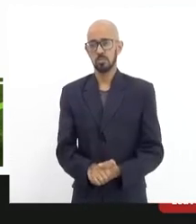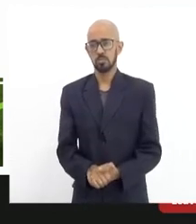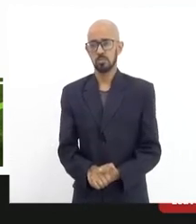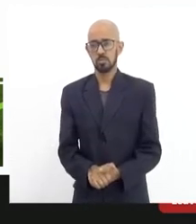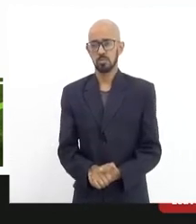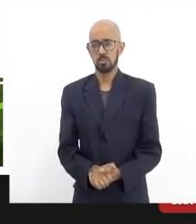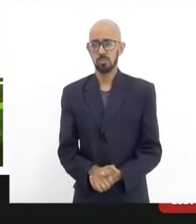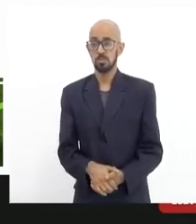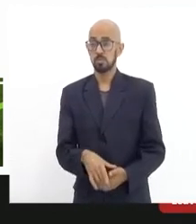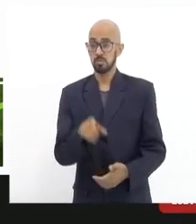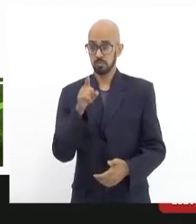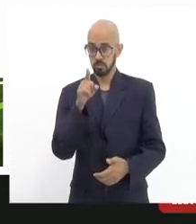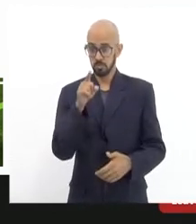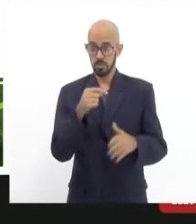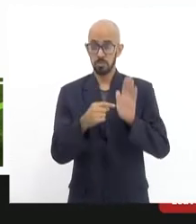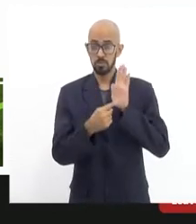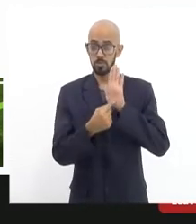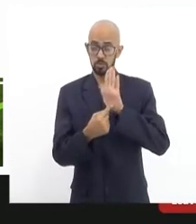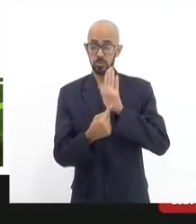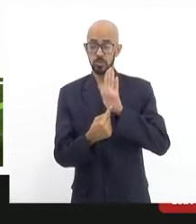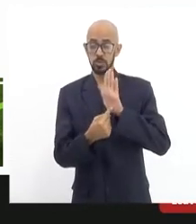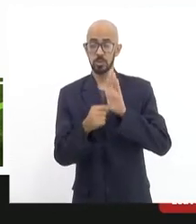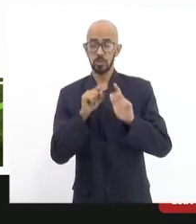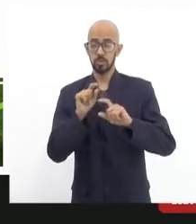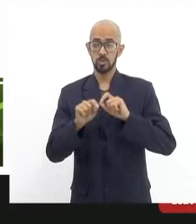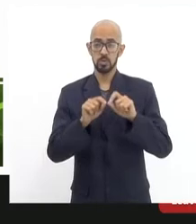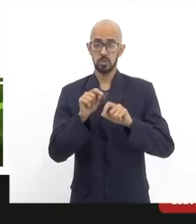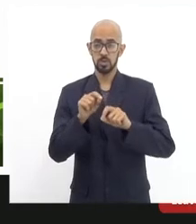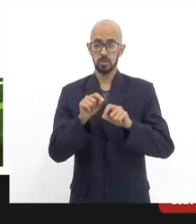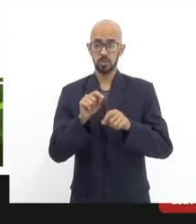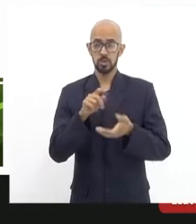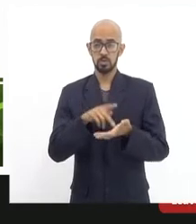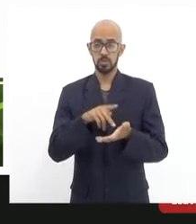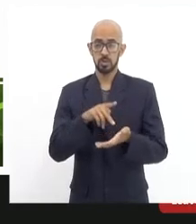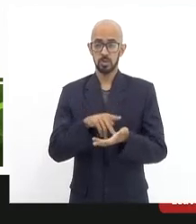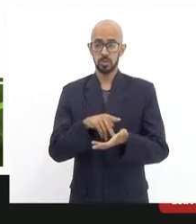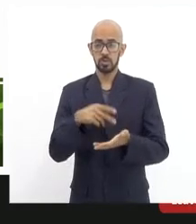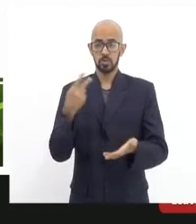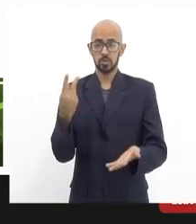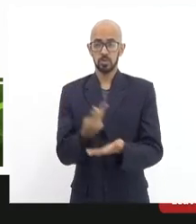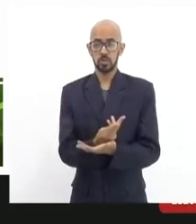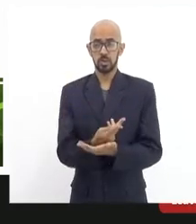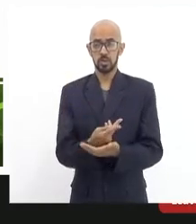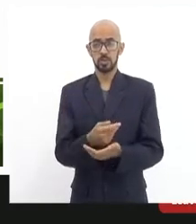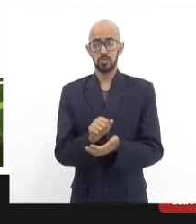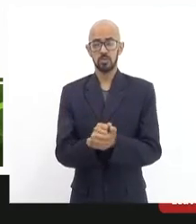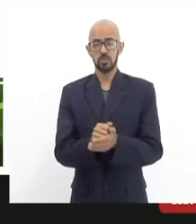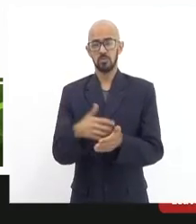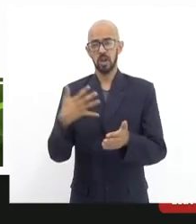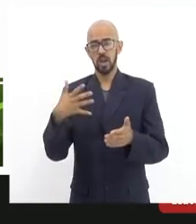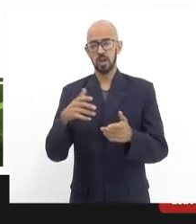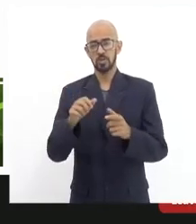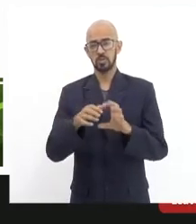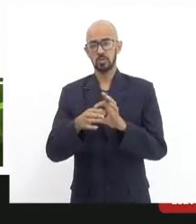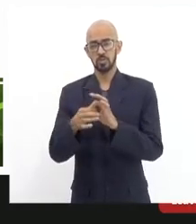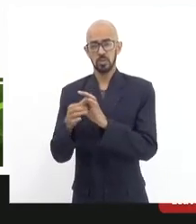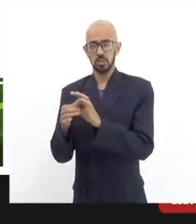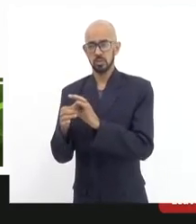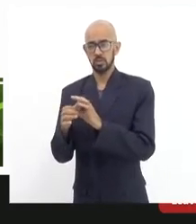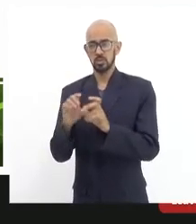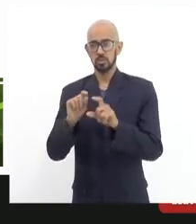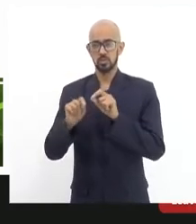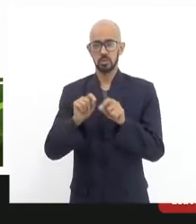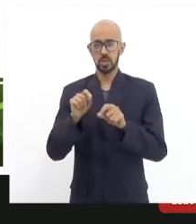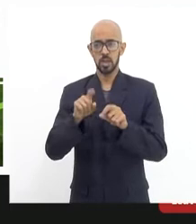isso aí é para mostrar que, como de fato acontece em várias outras situações, é a